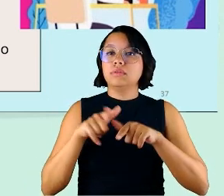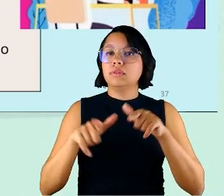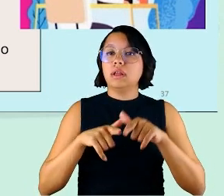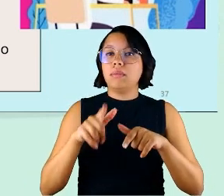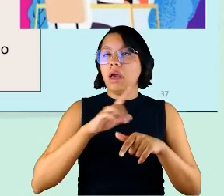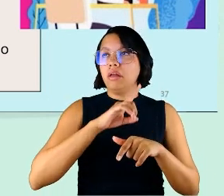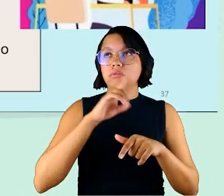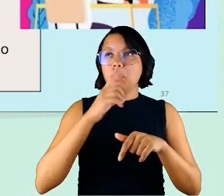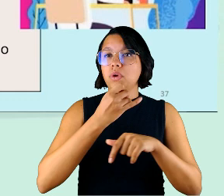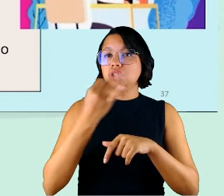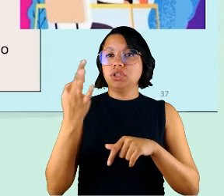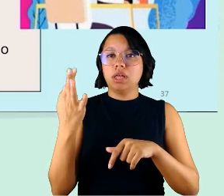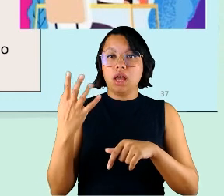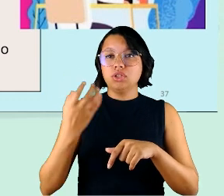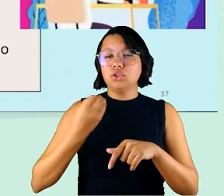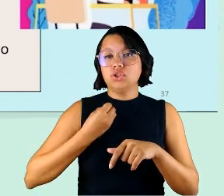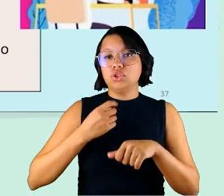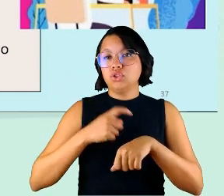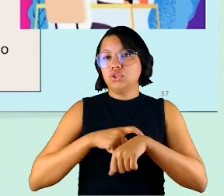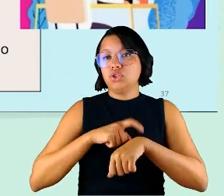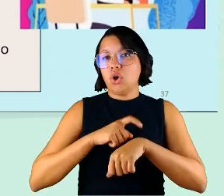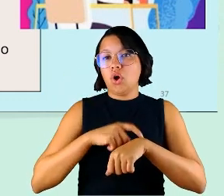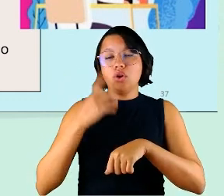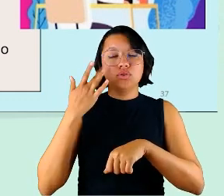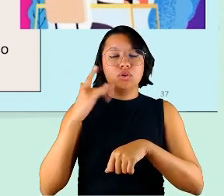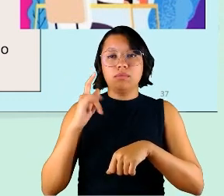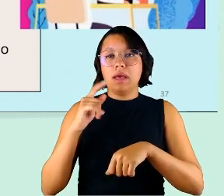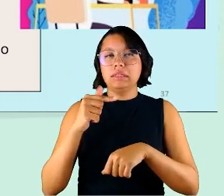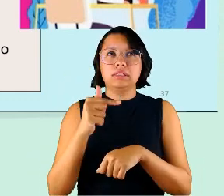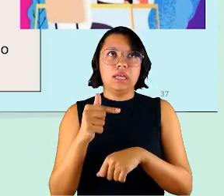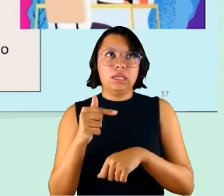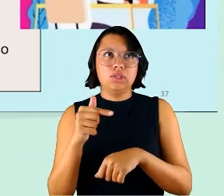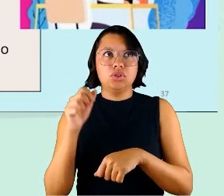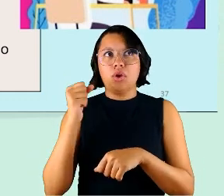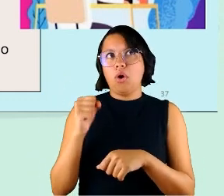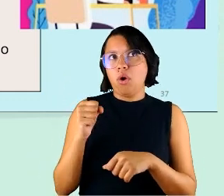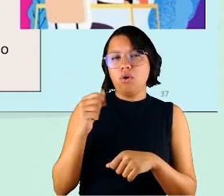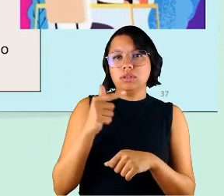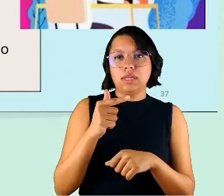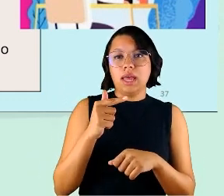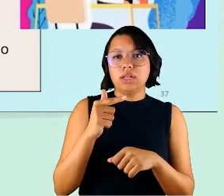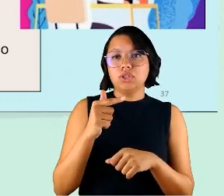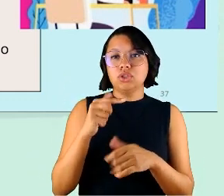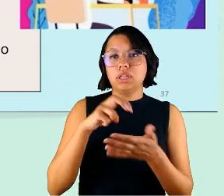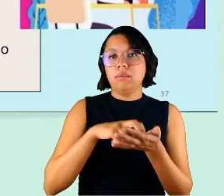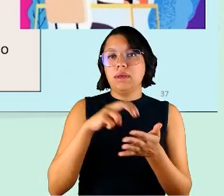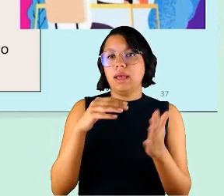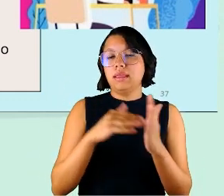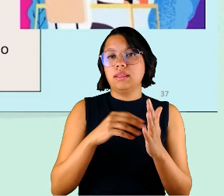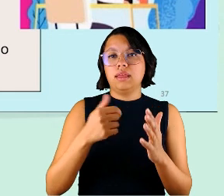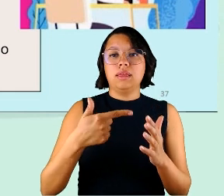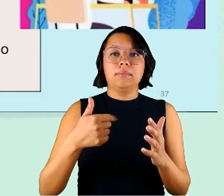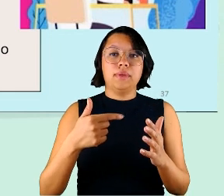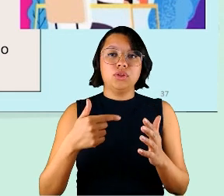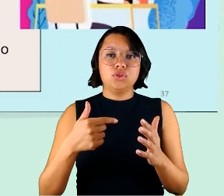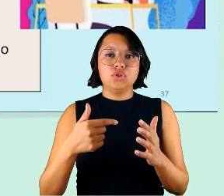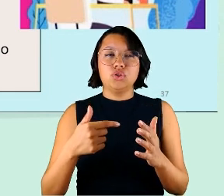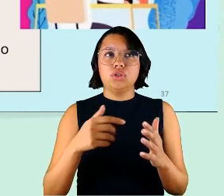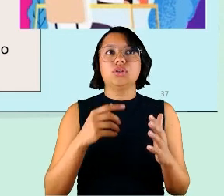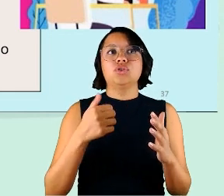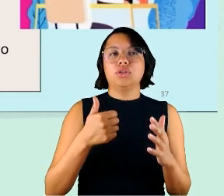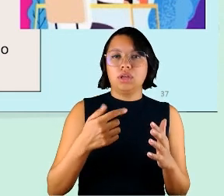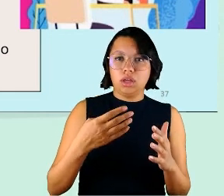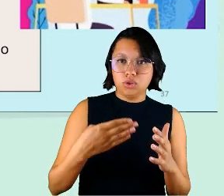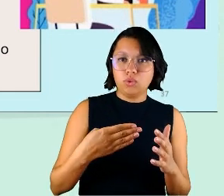certo aquela de sei lá de sete de oito da manhã meio dia de quatorze etc a